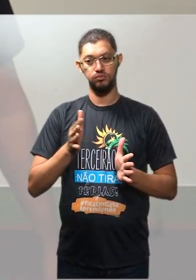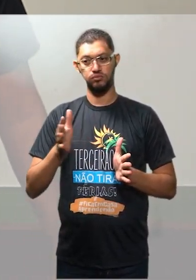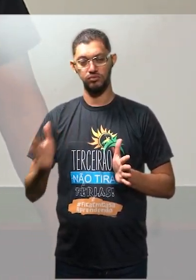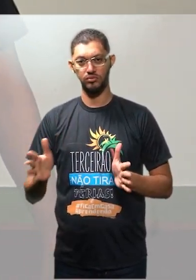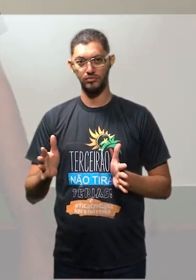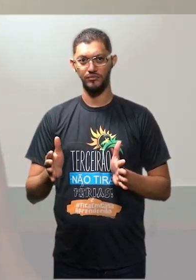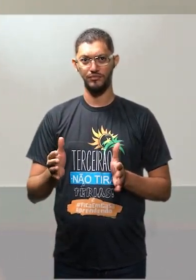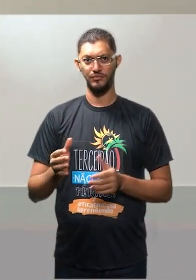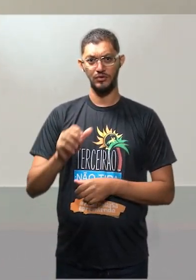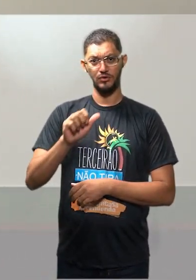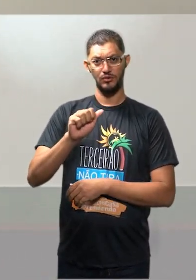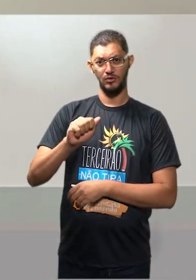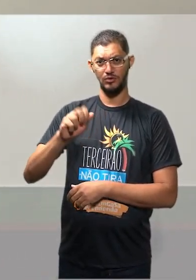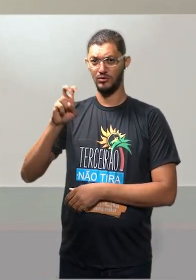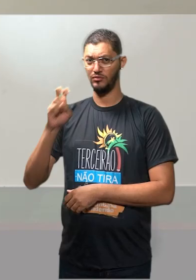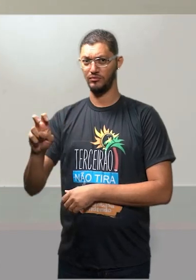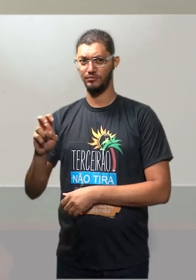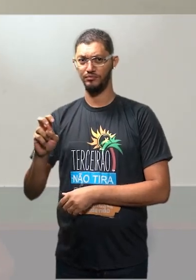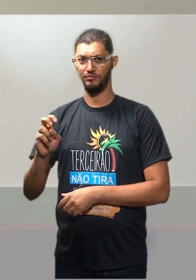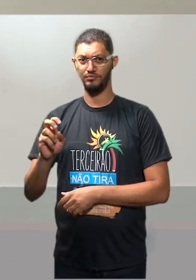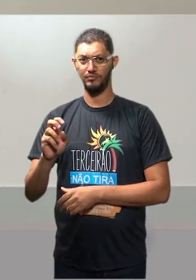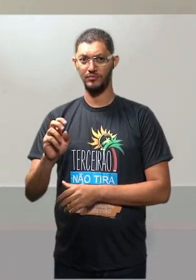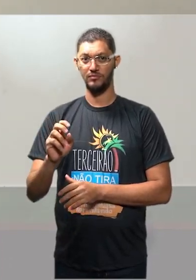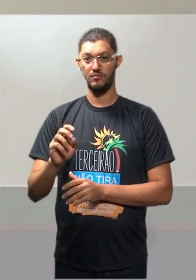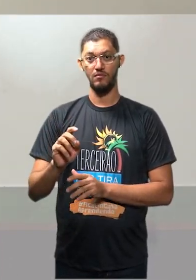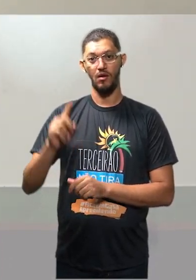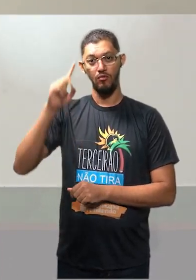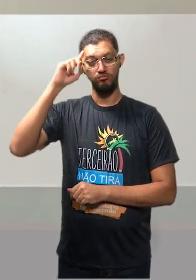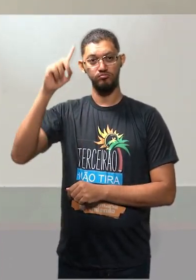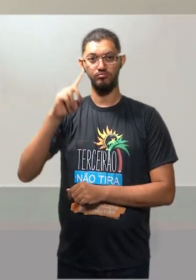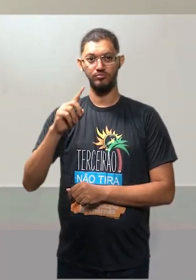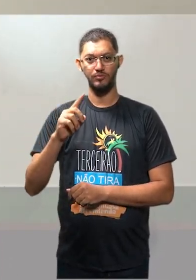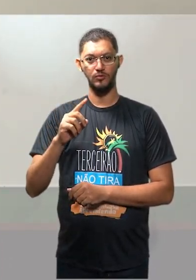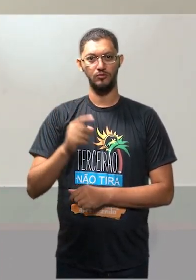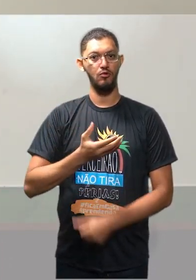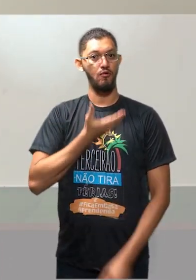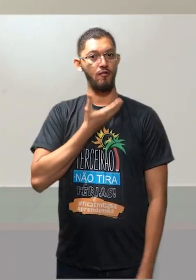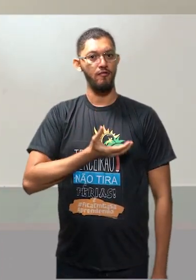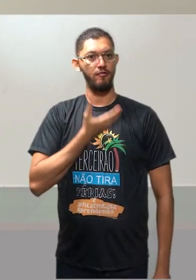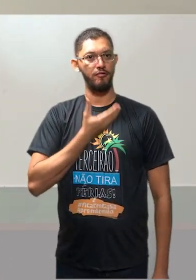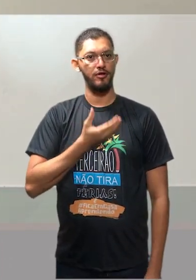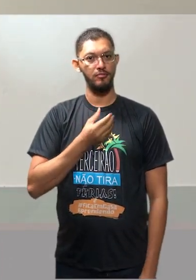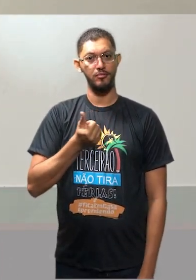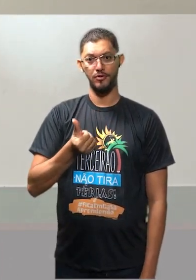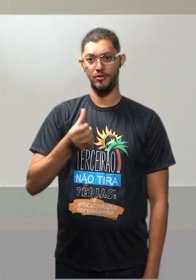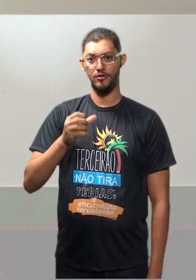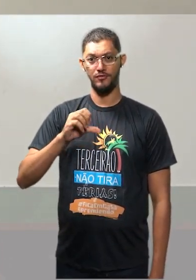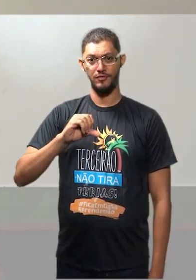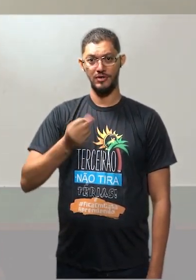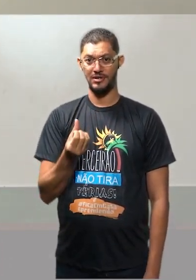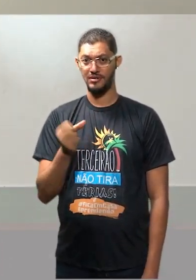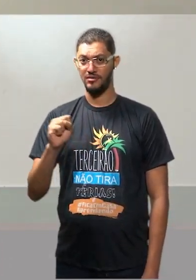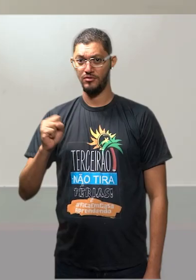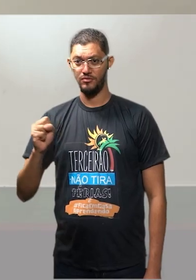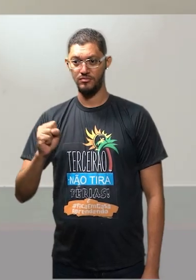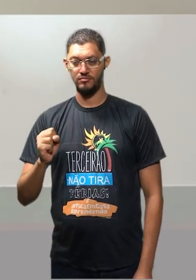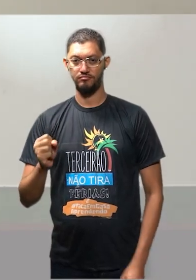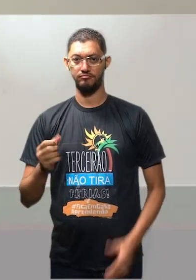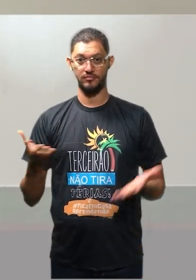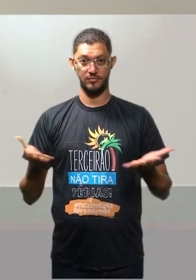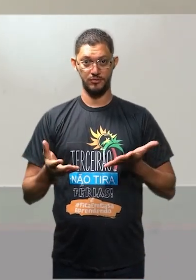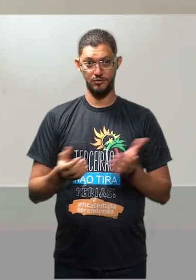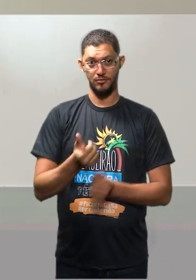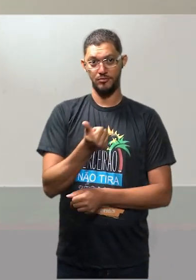6. O AI-5 só é instituído em dezembro de 68. Nós estamos em 26 de junho